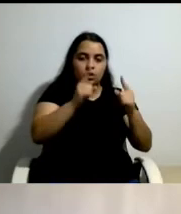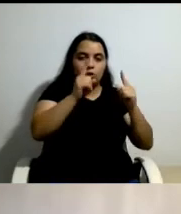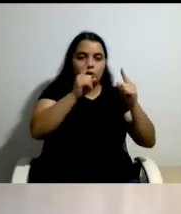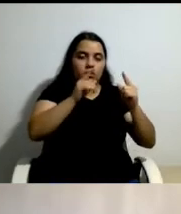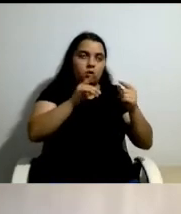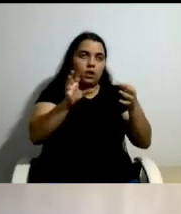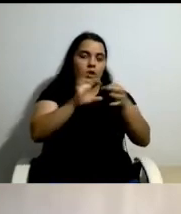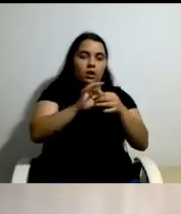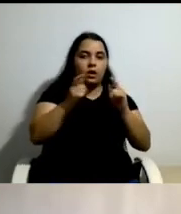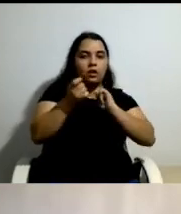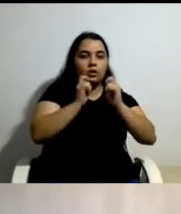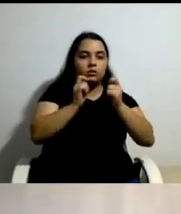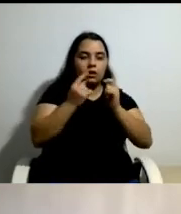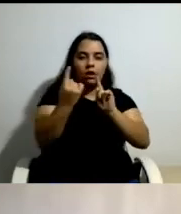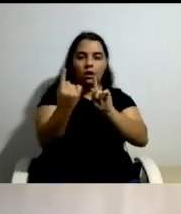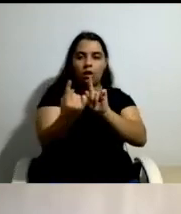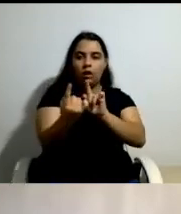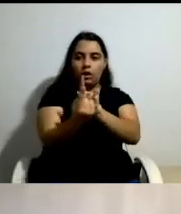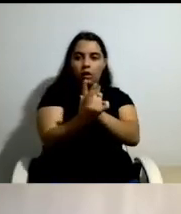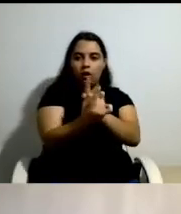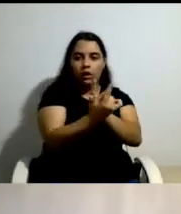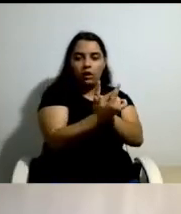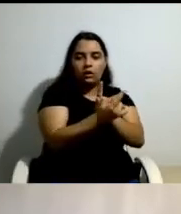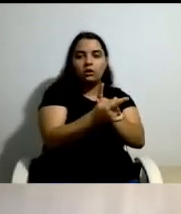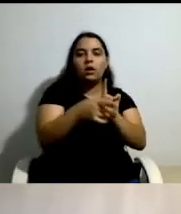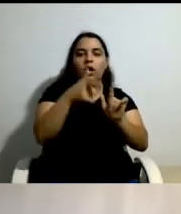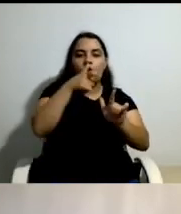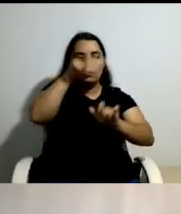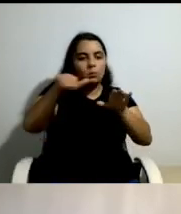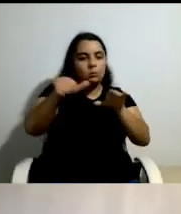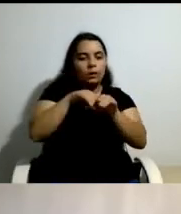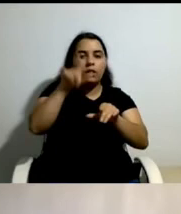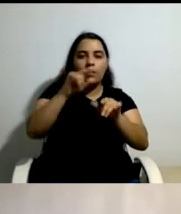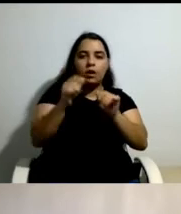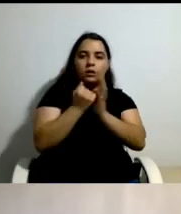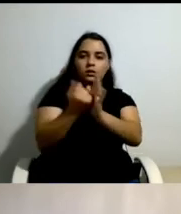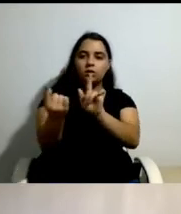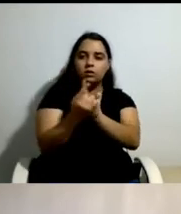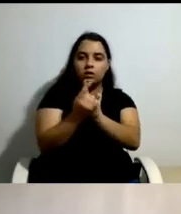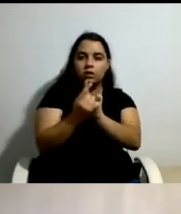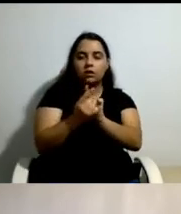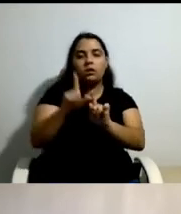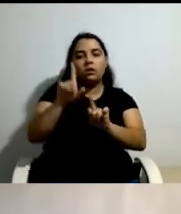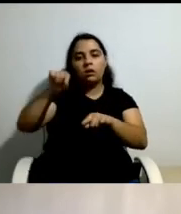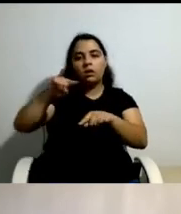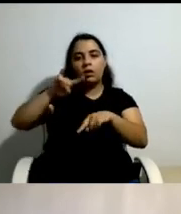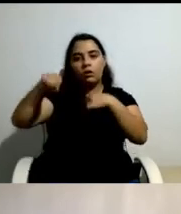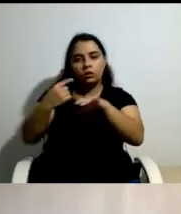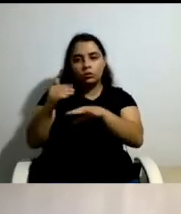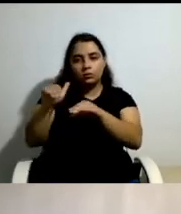participantes e assistentes pessoais e também a observação participante em reuniões. As entrevistas